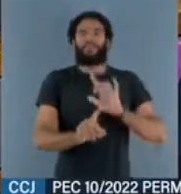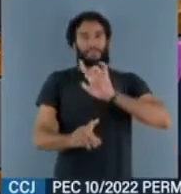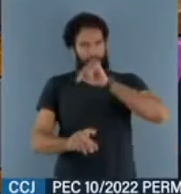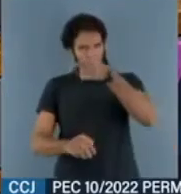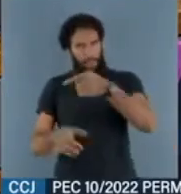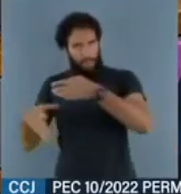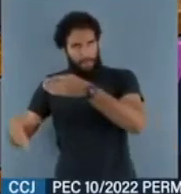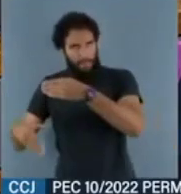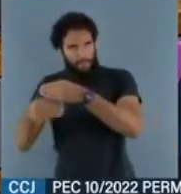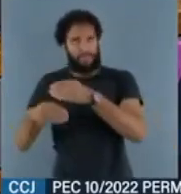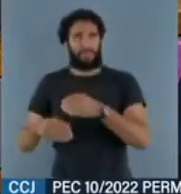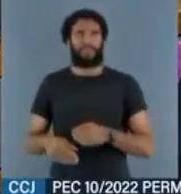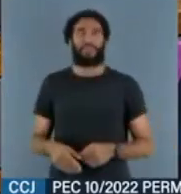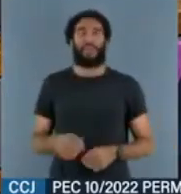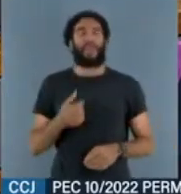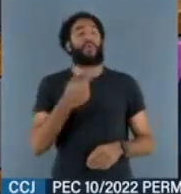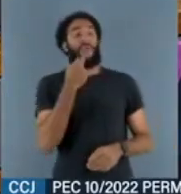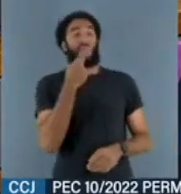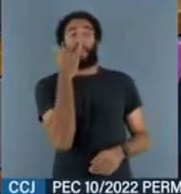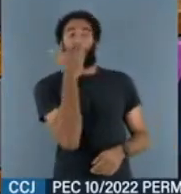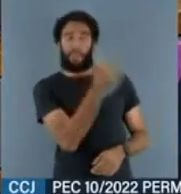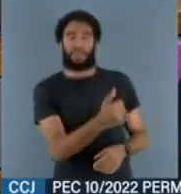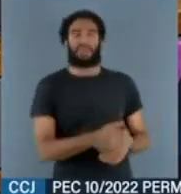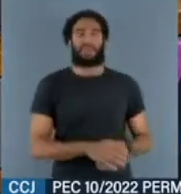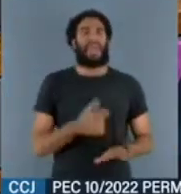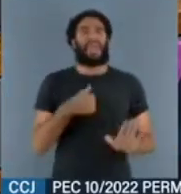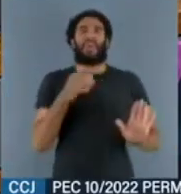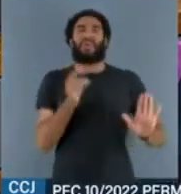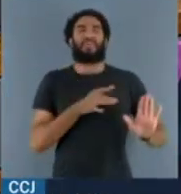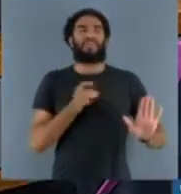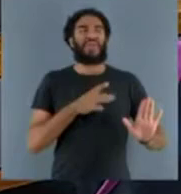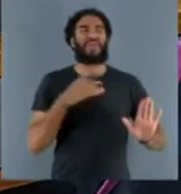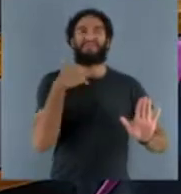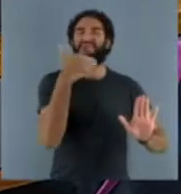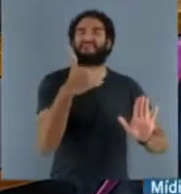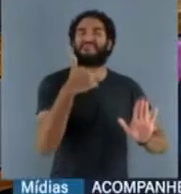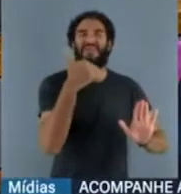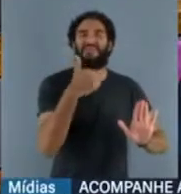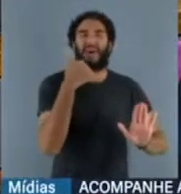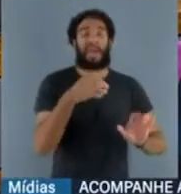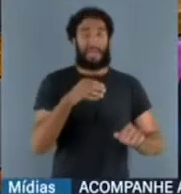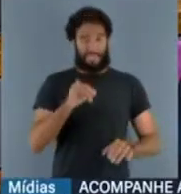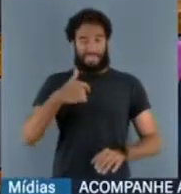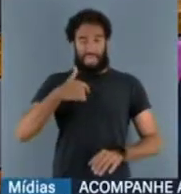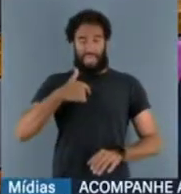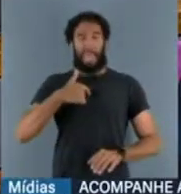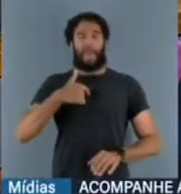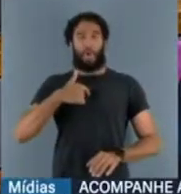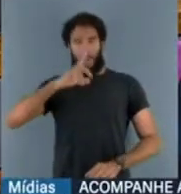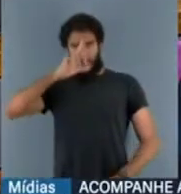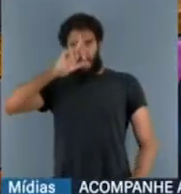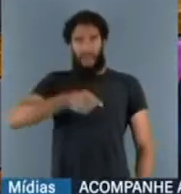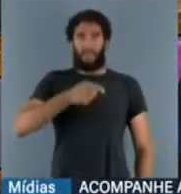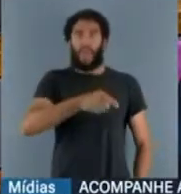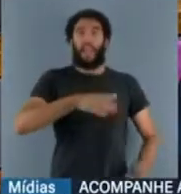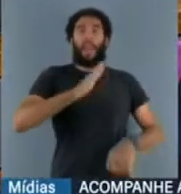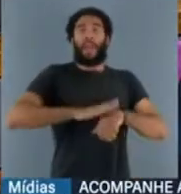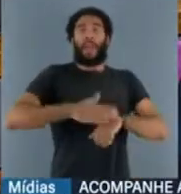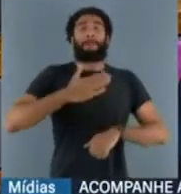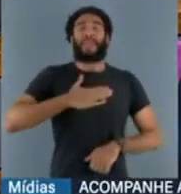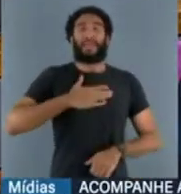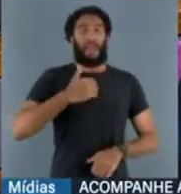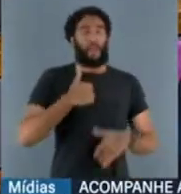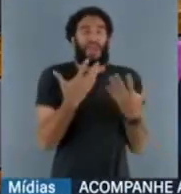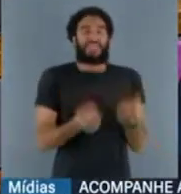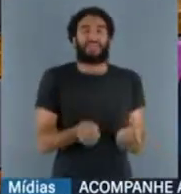Coronel, vou falar uma coisa para o senhor. Eu não tenho medo de ninguém, não, Coronel. Se eu sou o comandante aqui da área, a área é minha. Eu não vou autorizar,